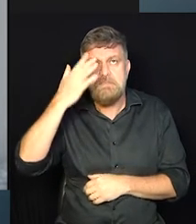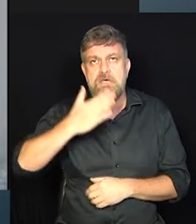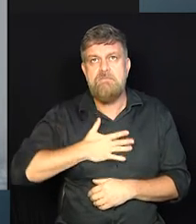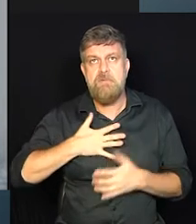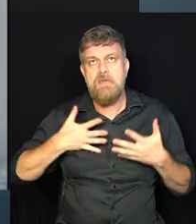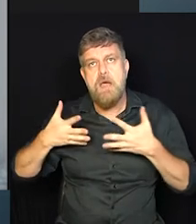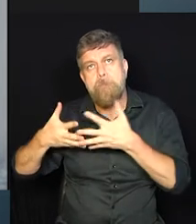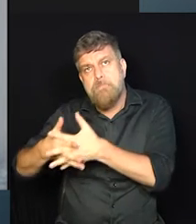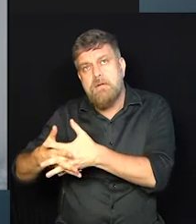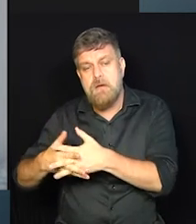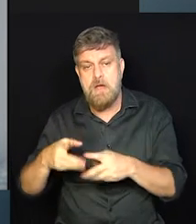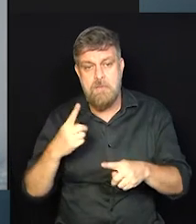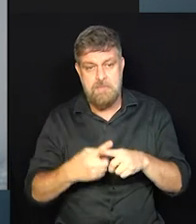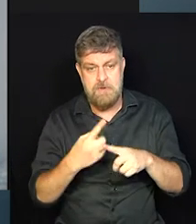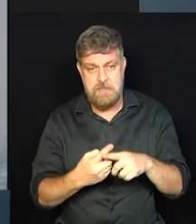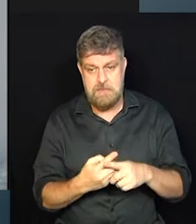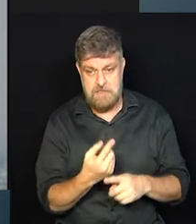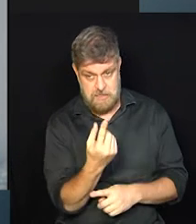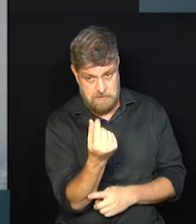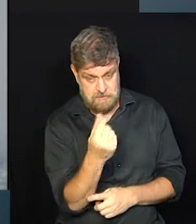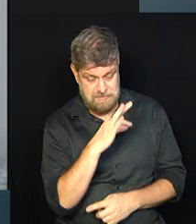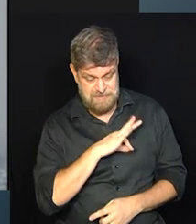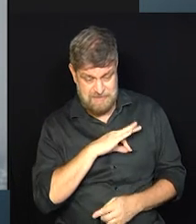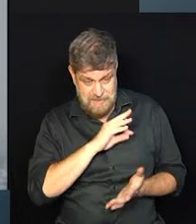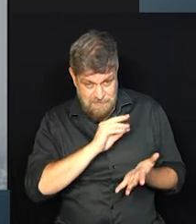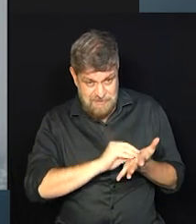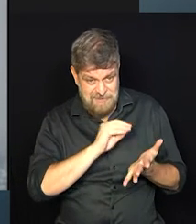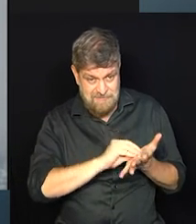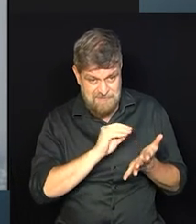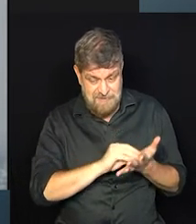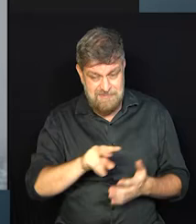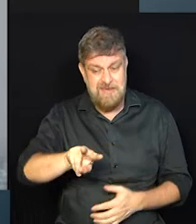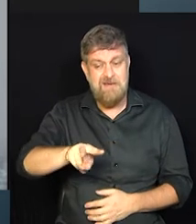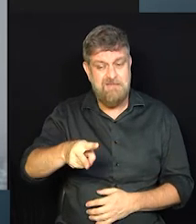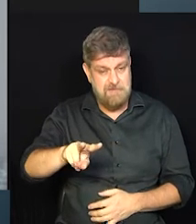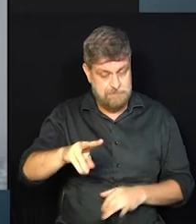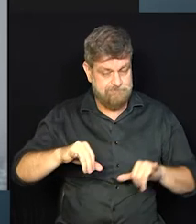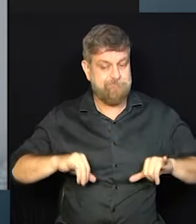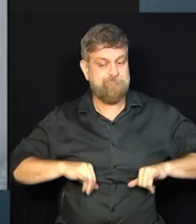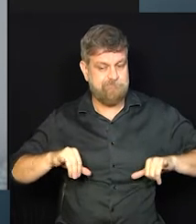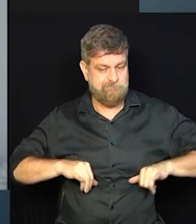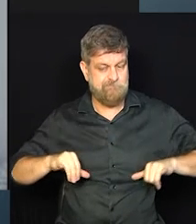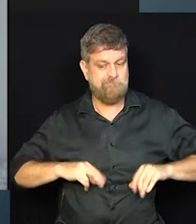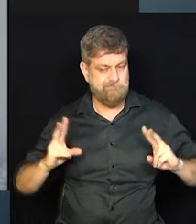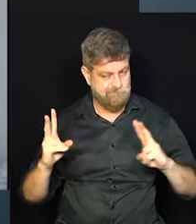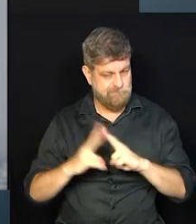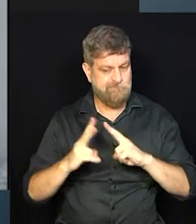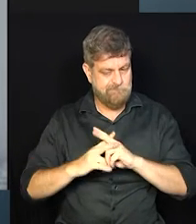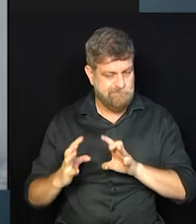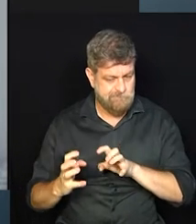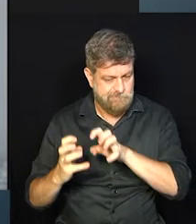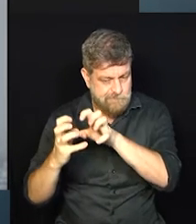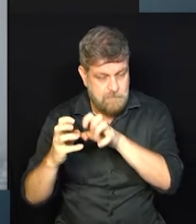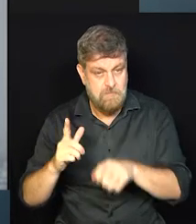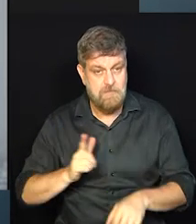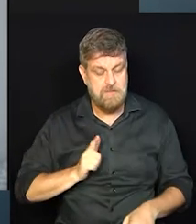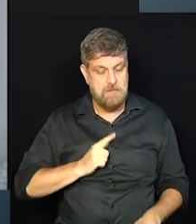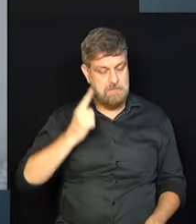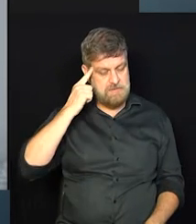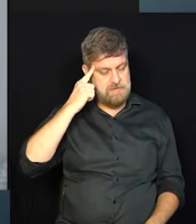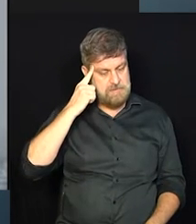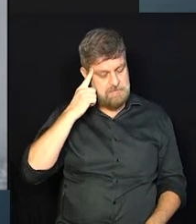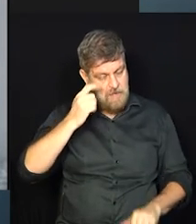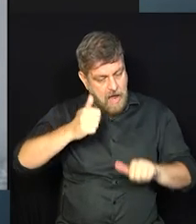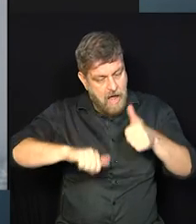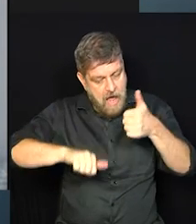se vai atrapalhar vocês. Porque a questão financeira, ela cutuca bastante a vida do casal, né? Não tem jeito. Então, a gente tem que balancear tudo